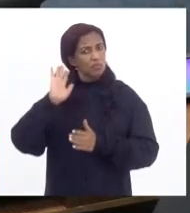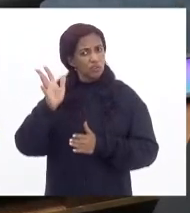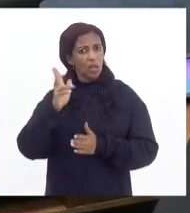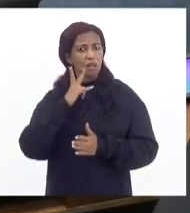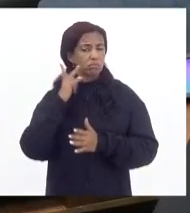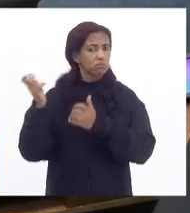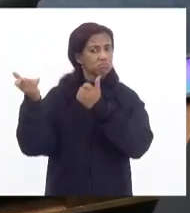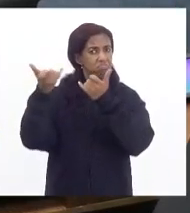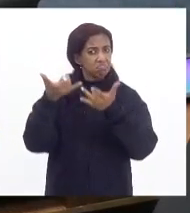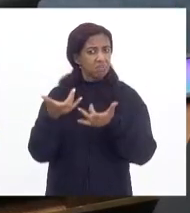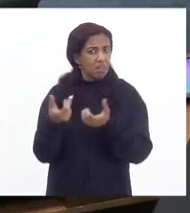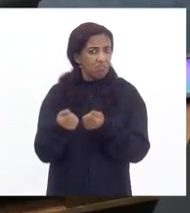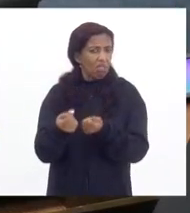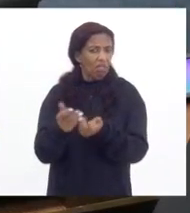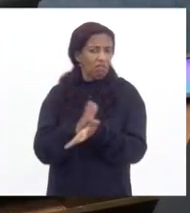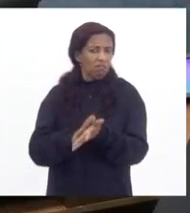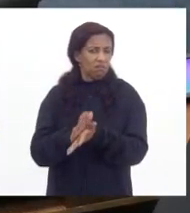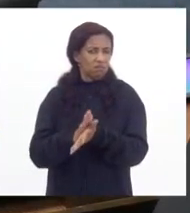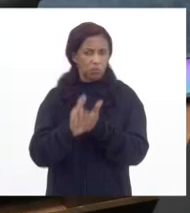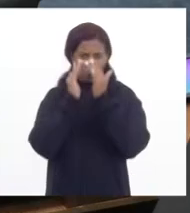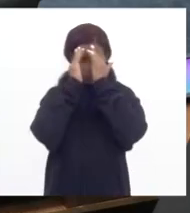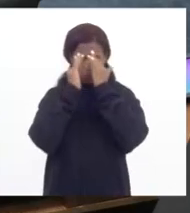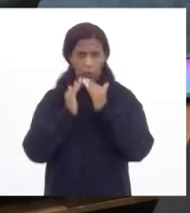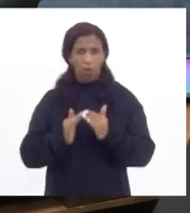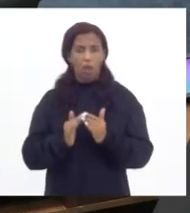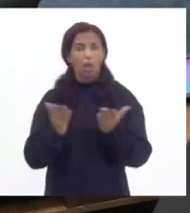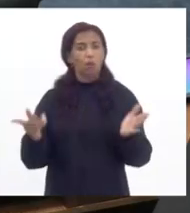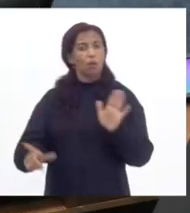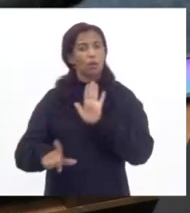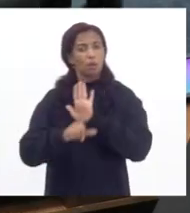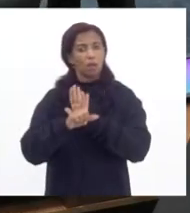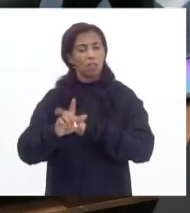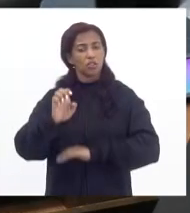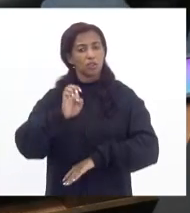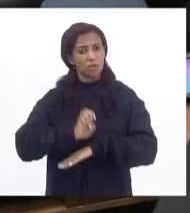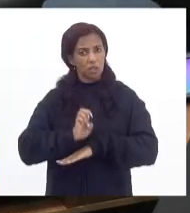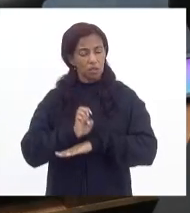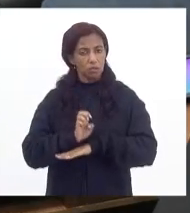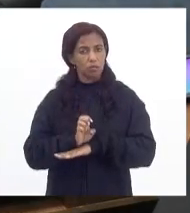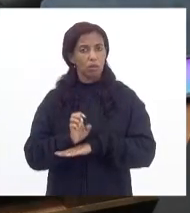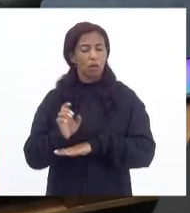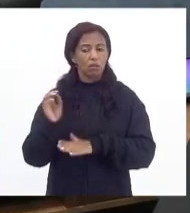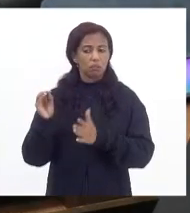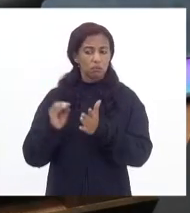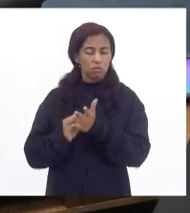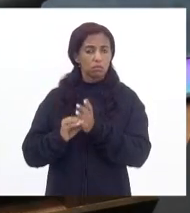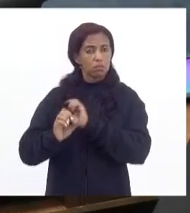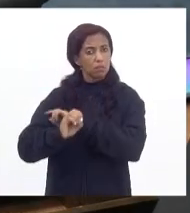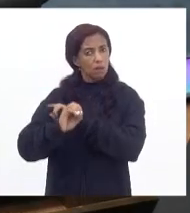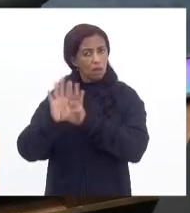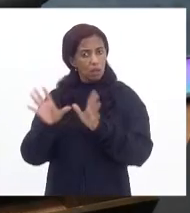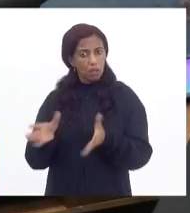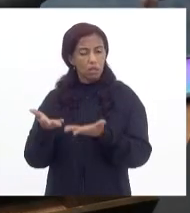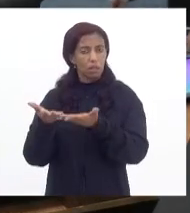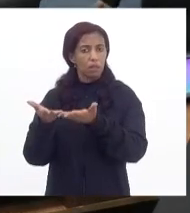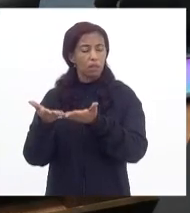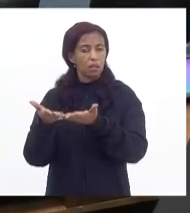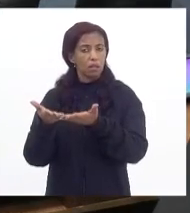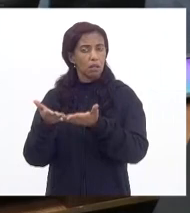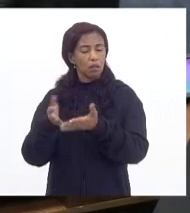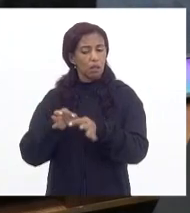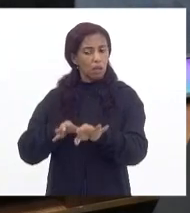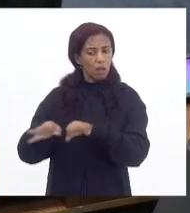e não fazem. Então, agora, vamos ter uma lei estadual deixando claro que o modo